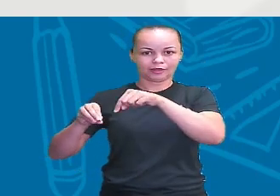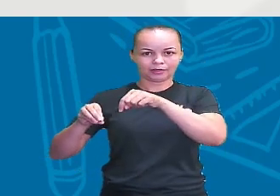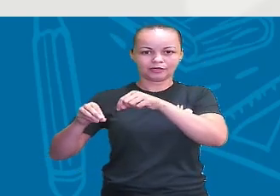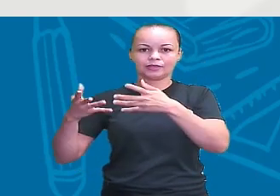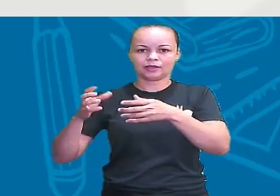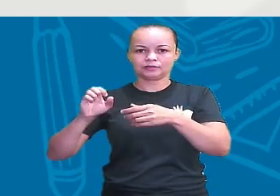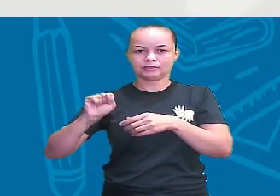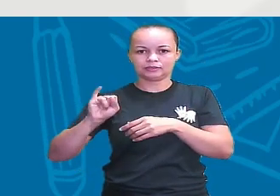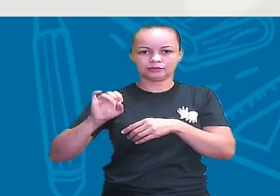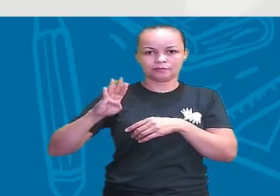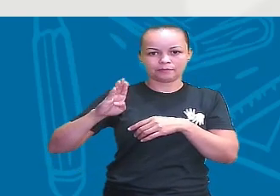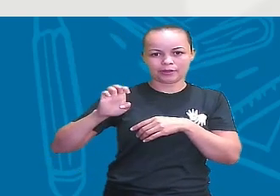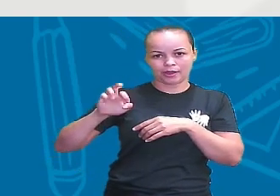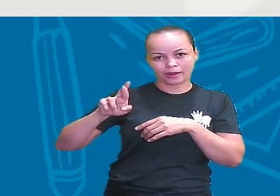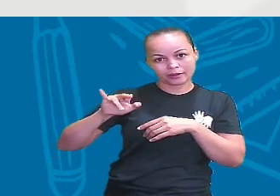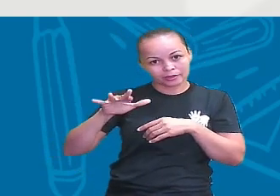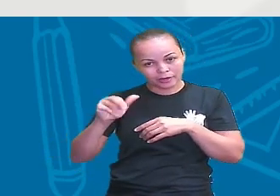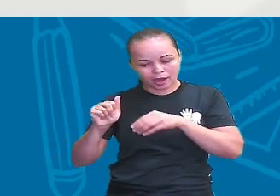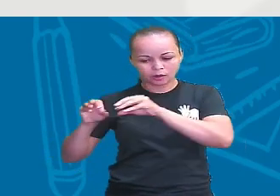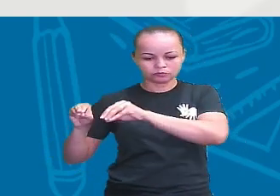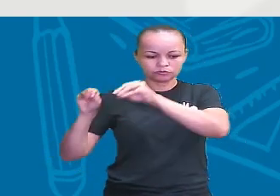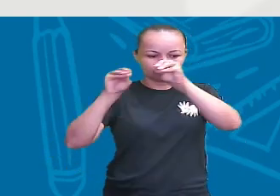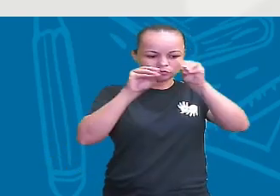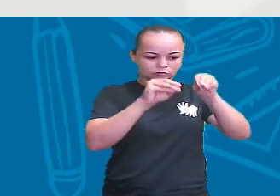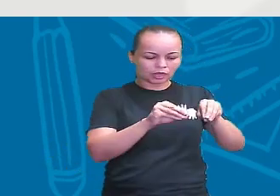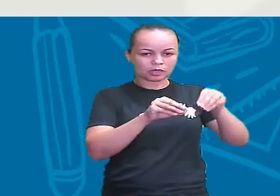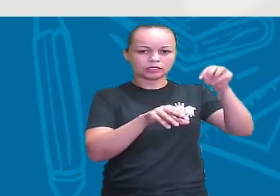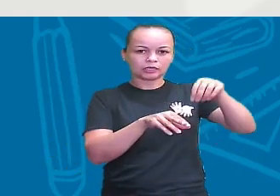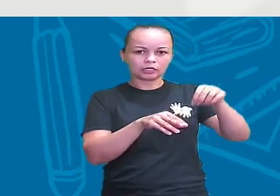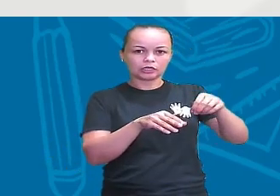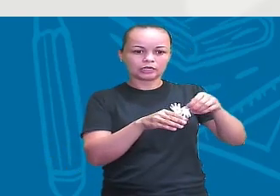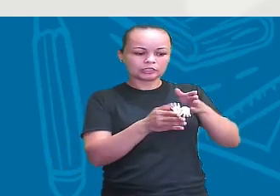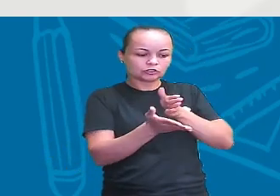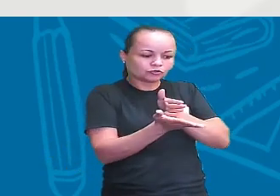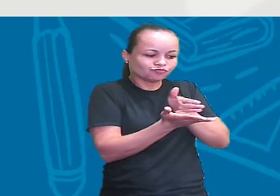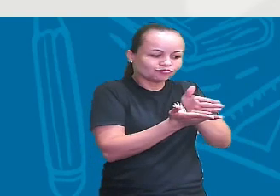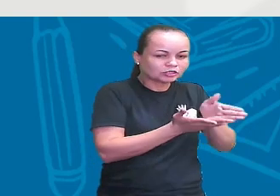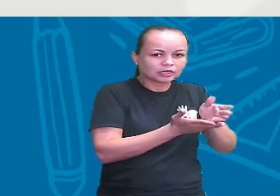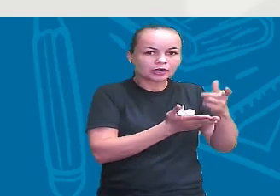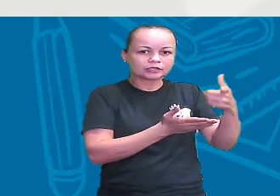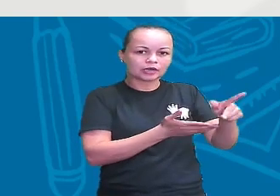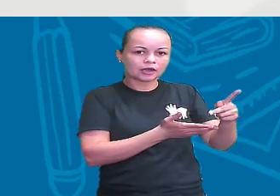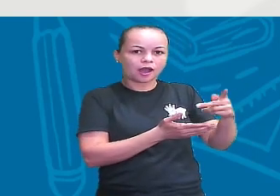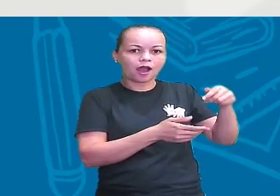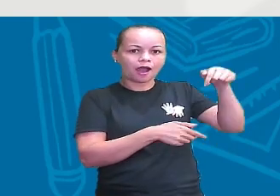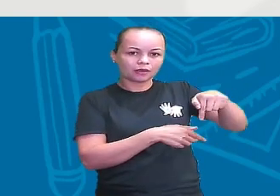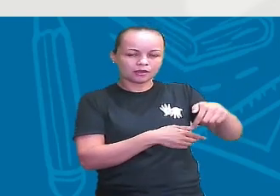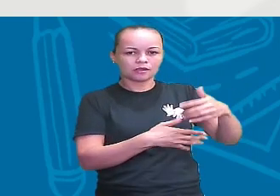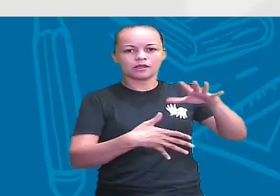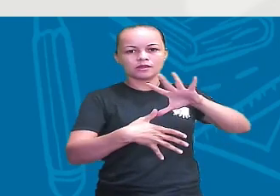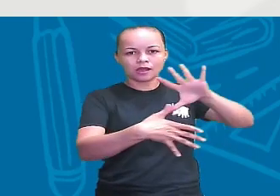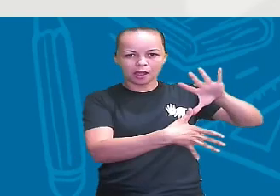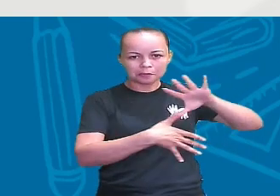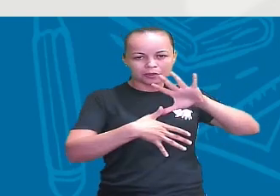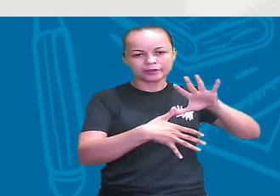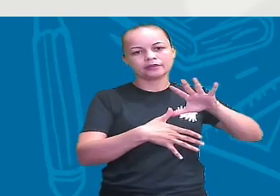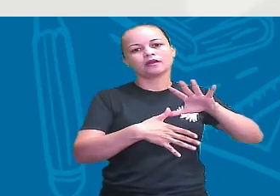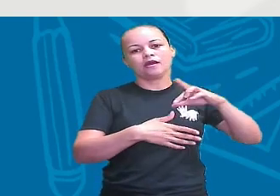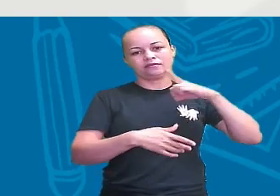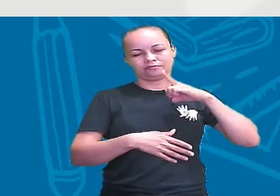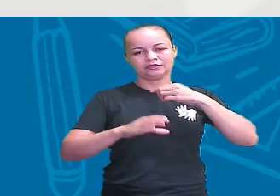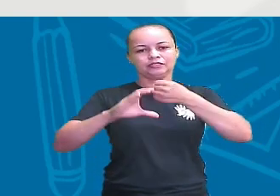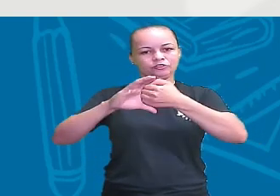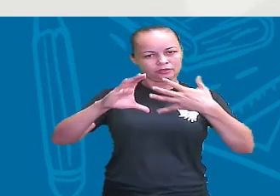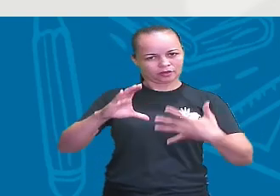Sibéria, né? Que atravessa o estreito de Bering, que chega até aqui na América, eles têm essas características físicas